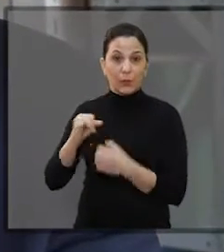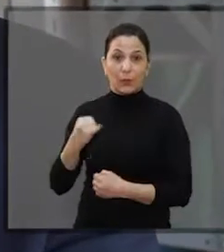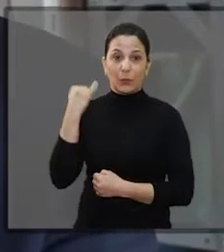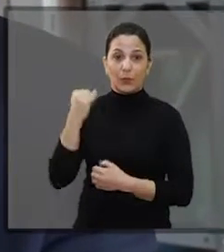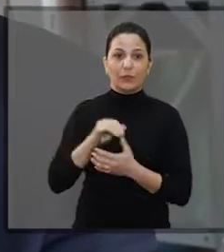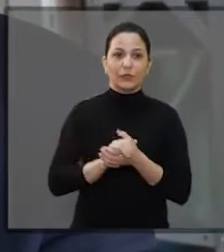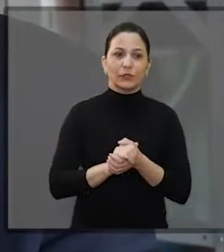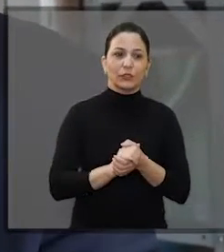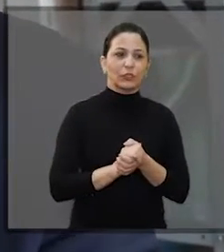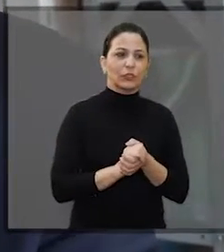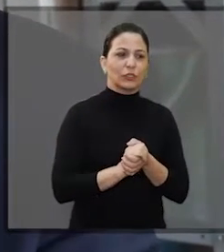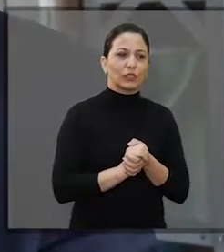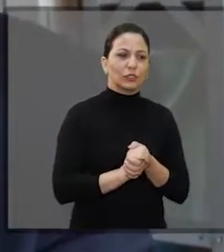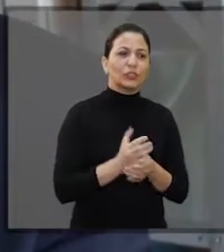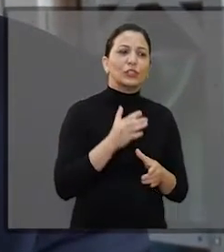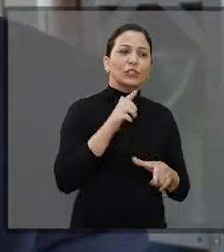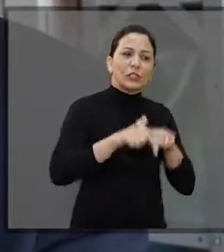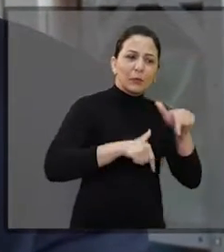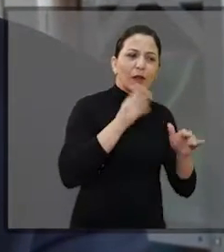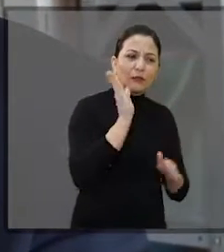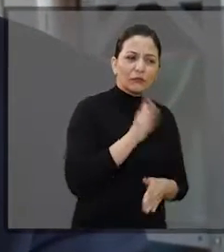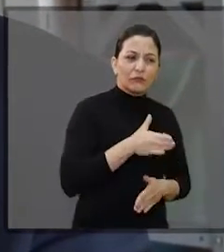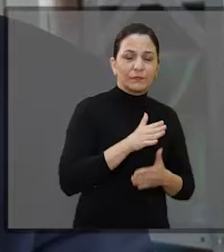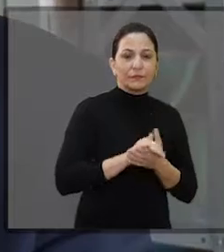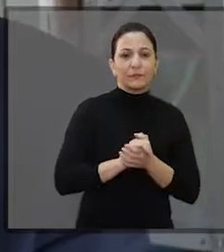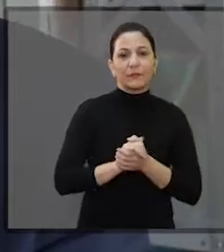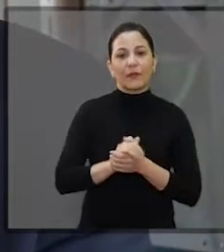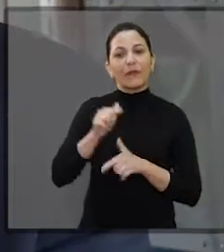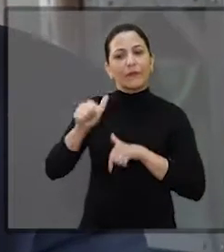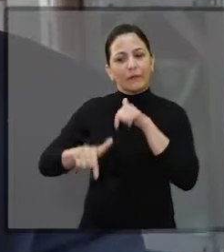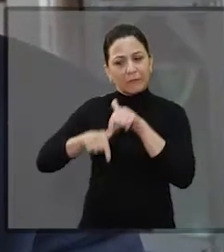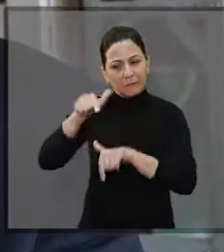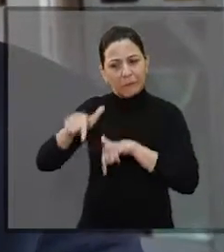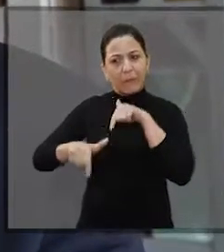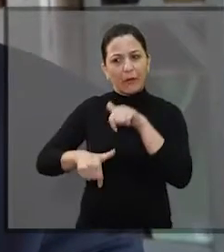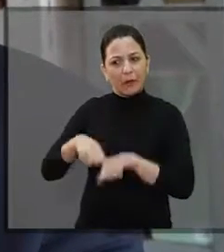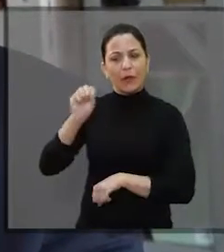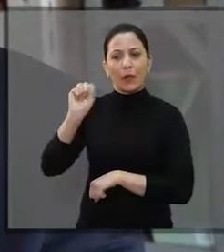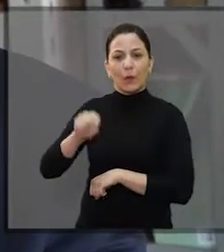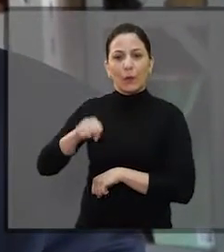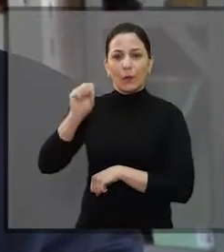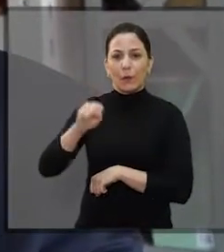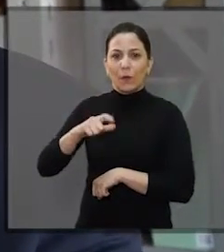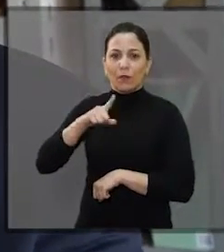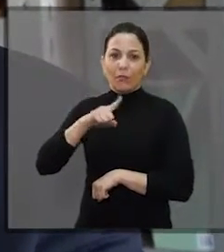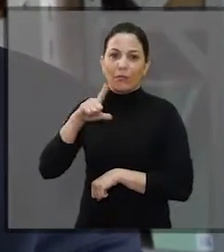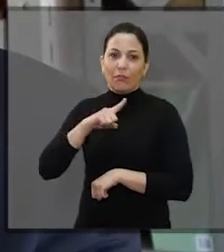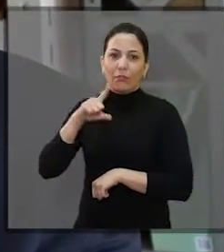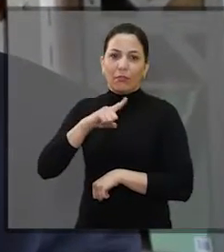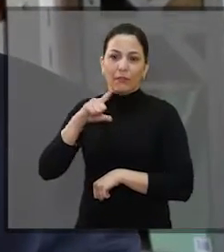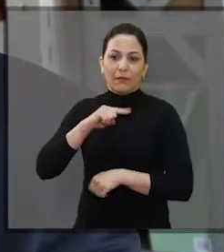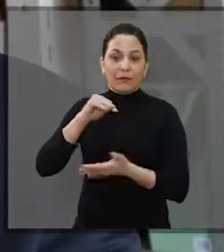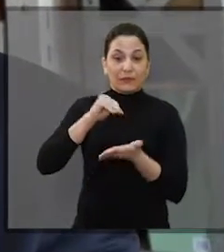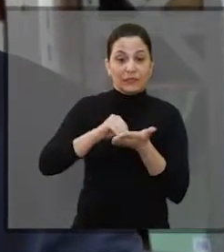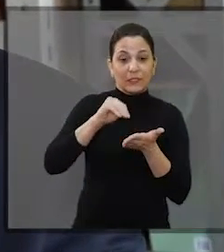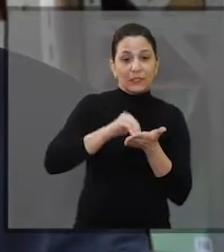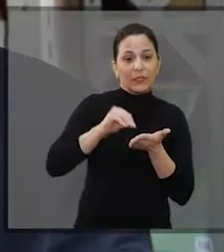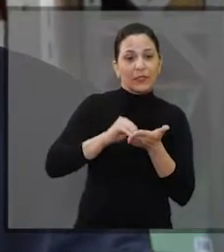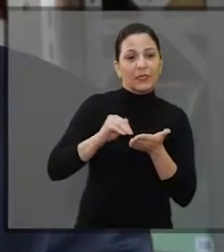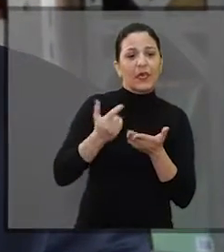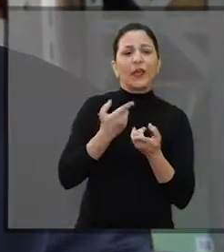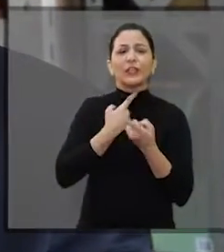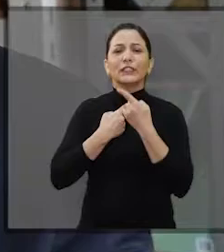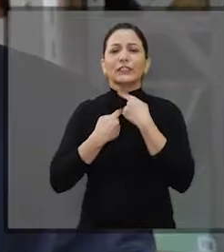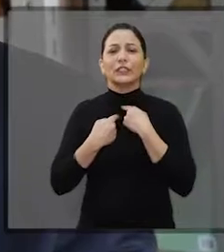sendo de muita valia isso. E eles já estão trabalhando? Olha, já estão trabalhando e muito. E existe até uma,